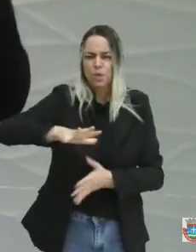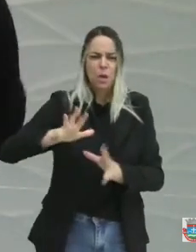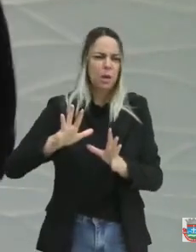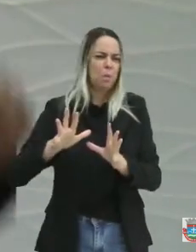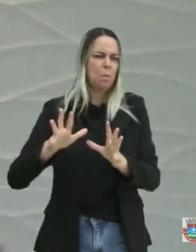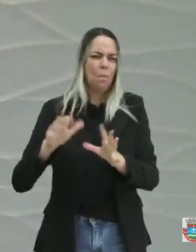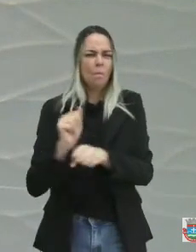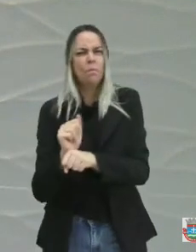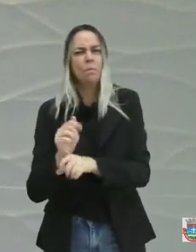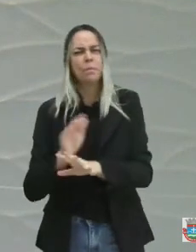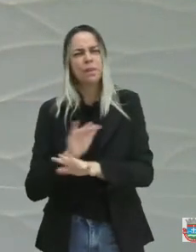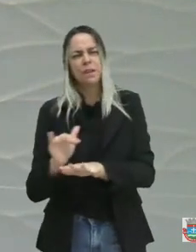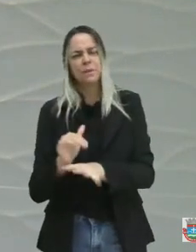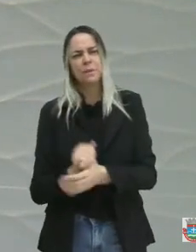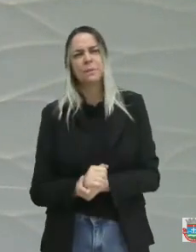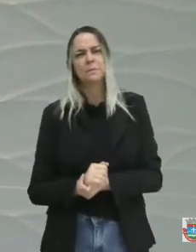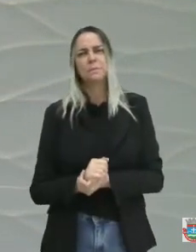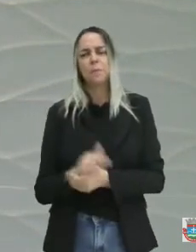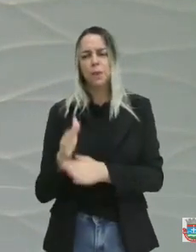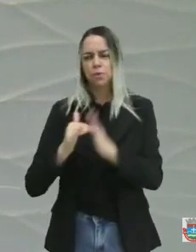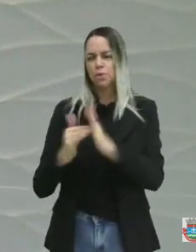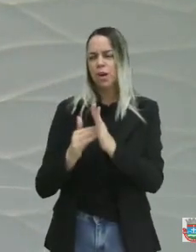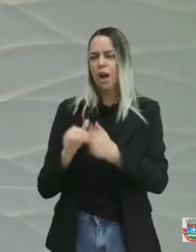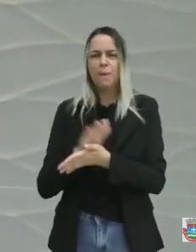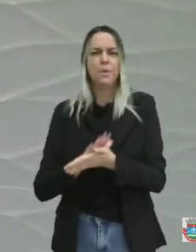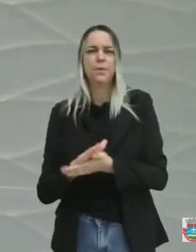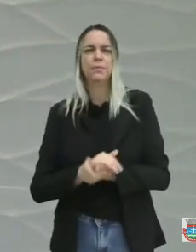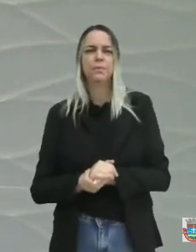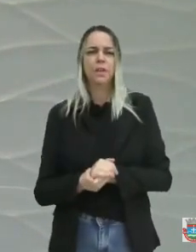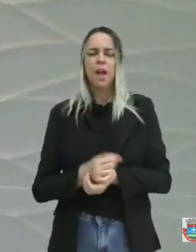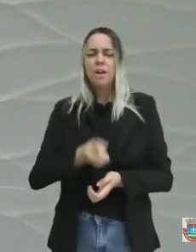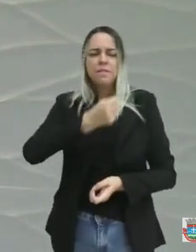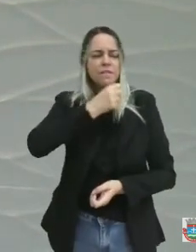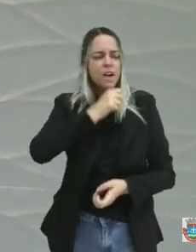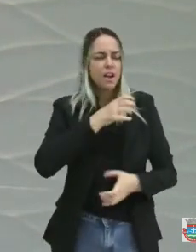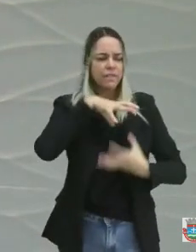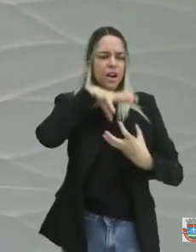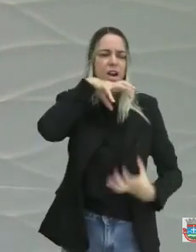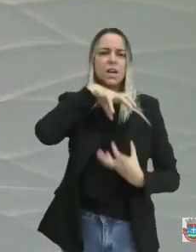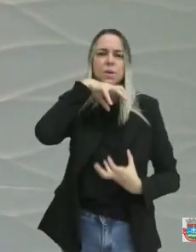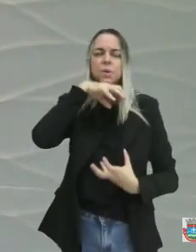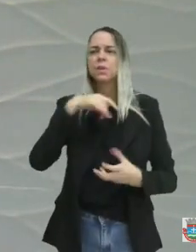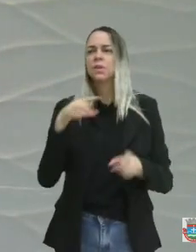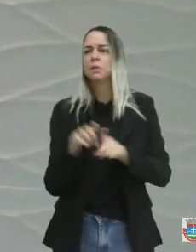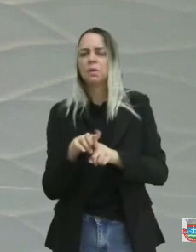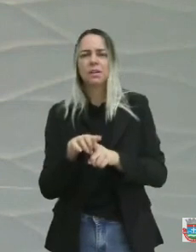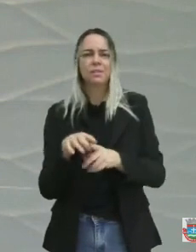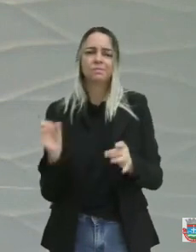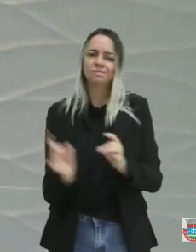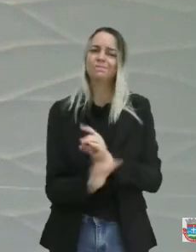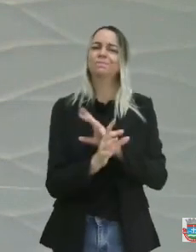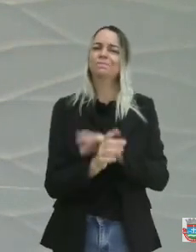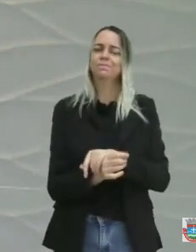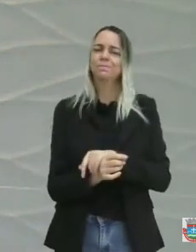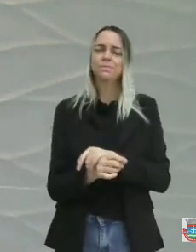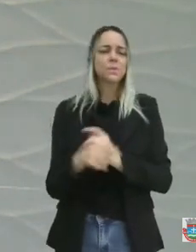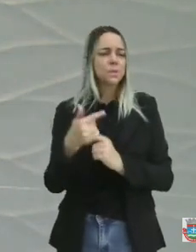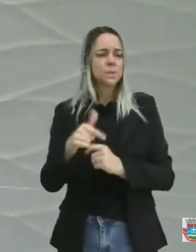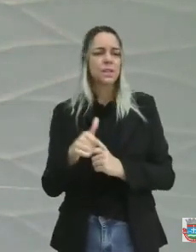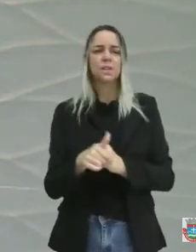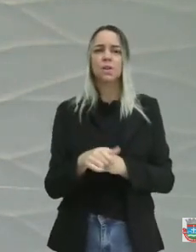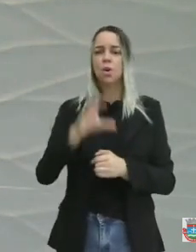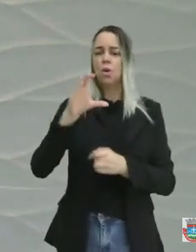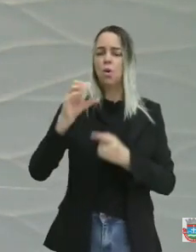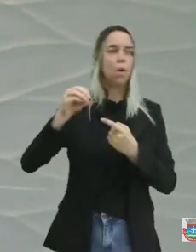fecharam o centro de convenção de idosos, não abriu mais. para fazer uma concessão é a maior dificuldade do